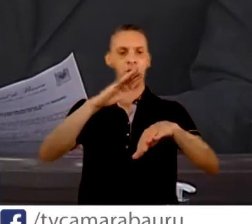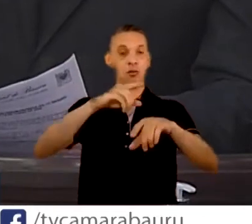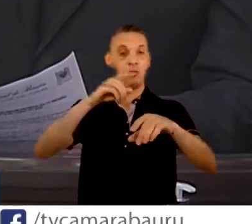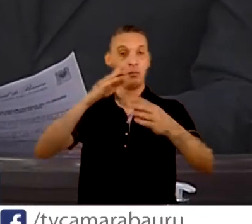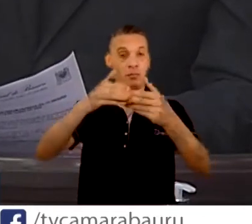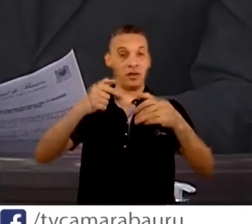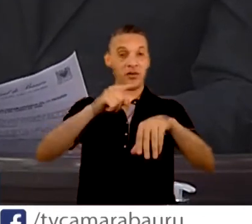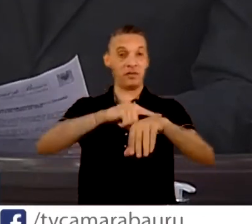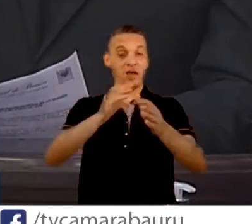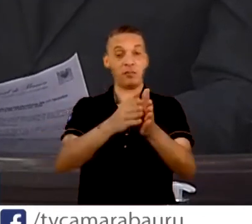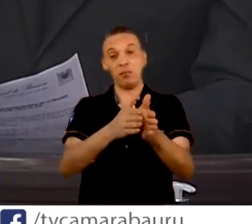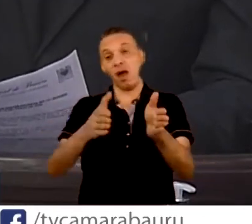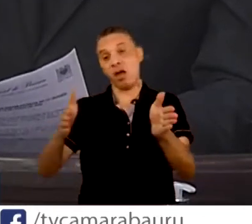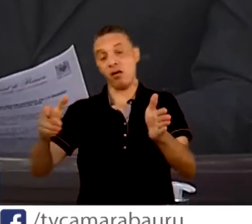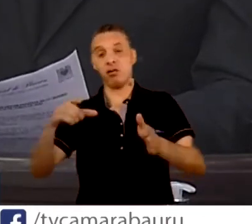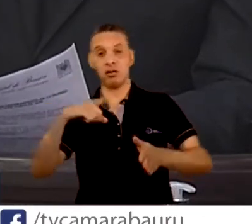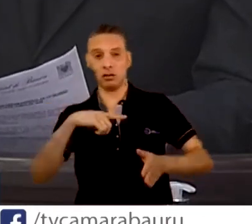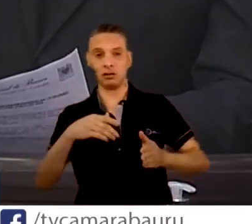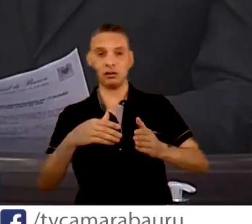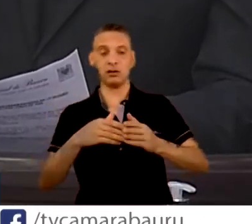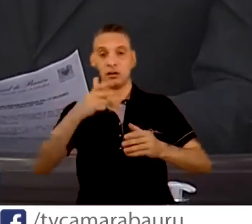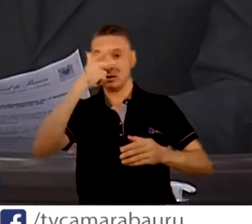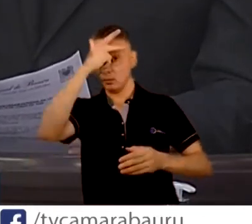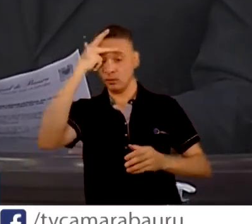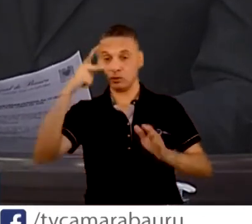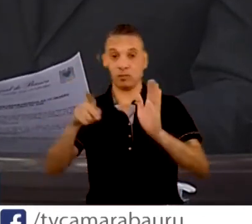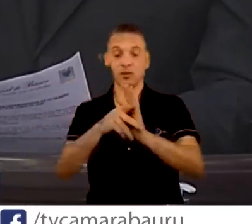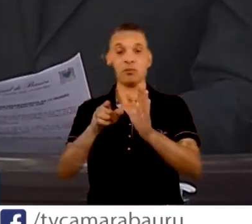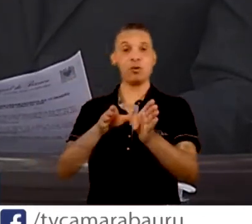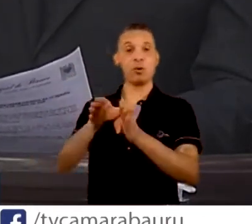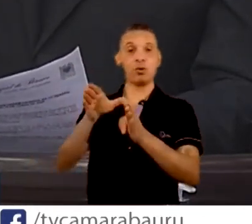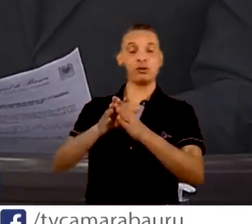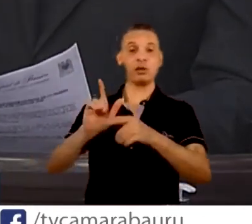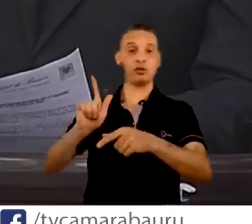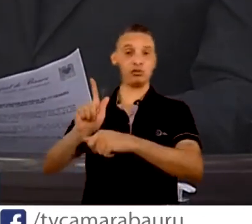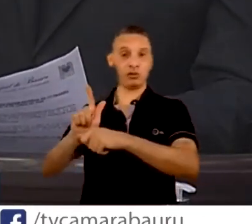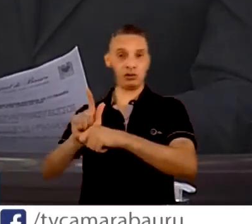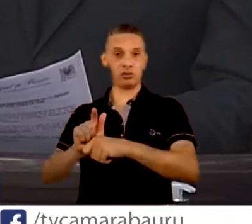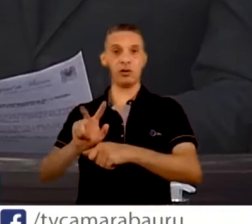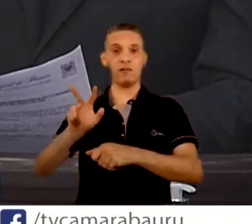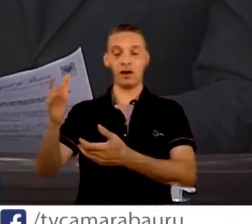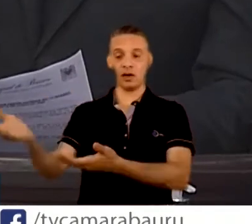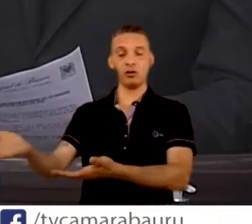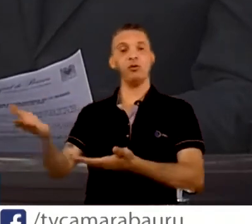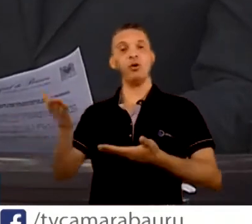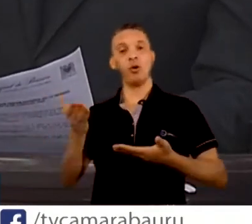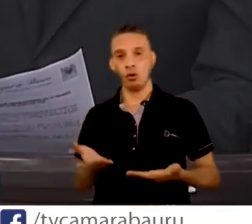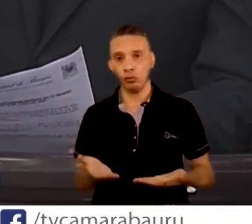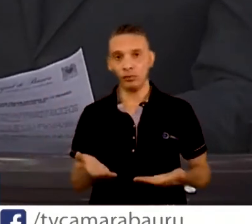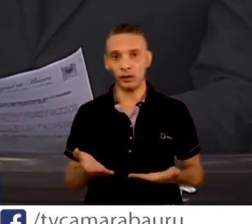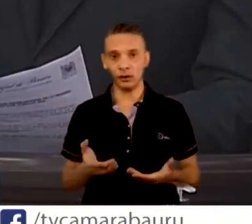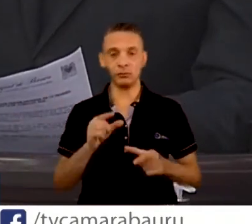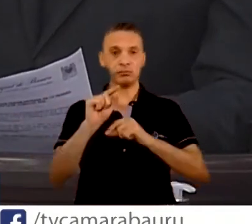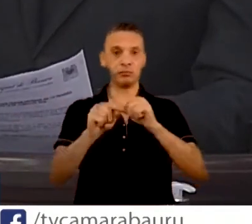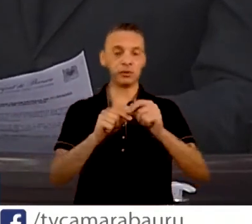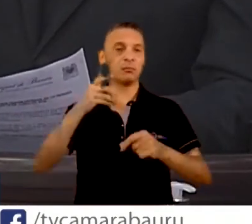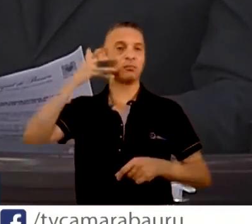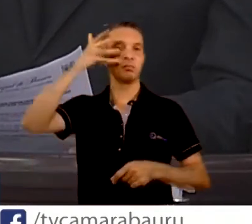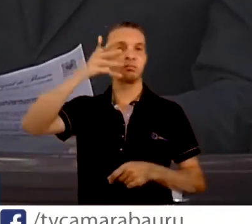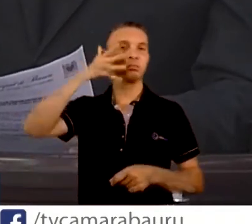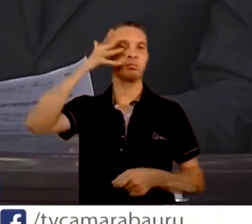pessoas do Conselho Gestor serão convocadas para que também possam